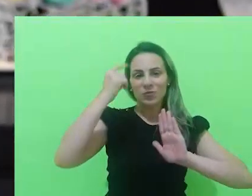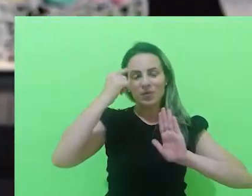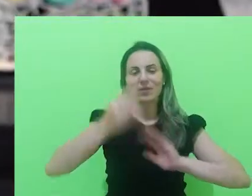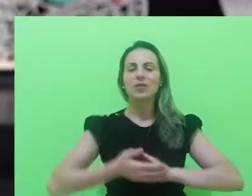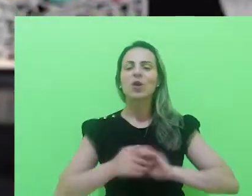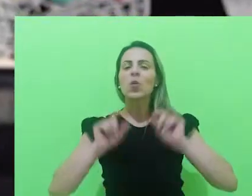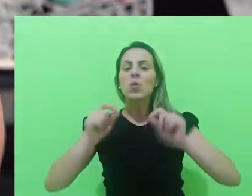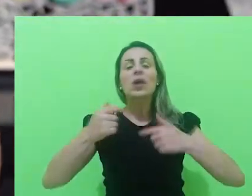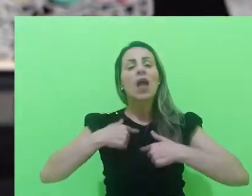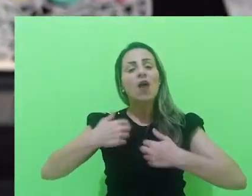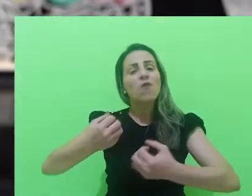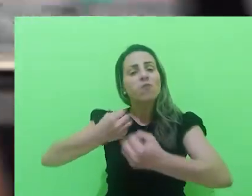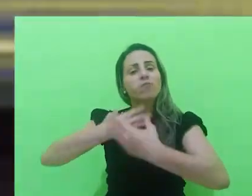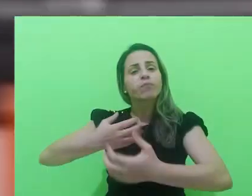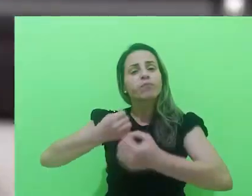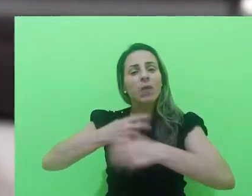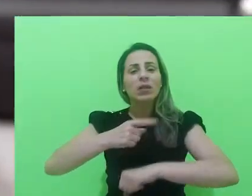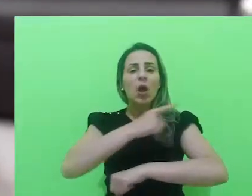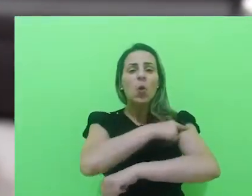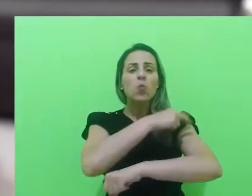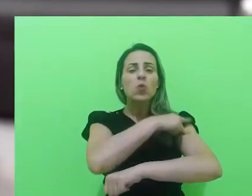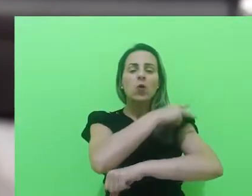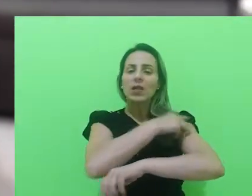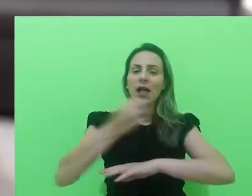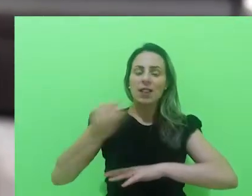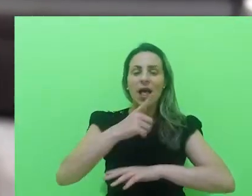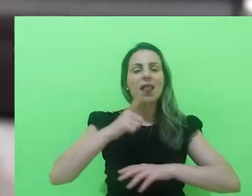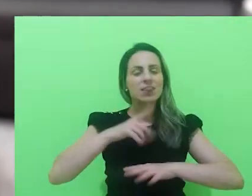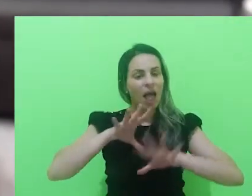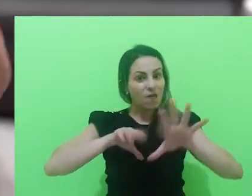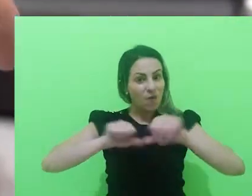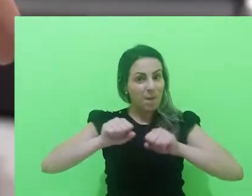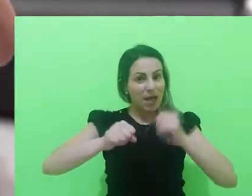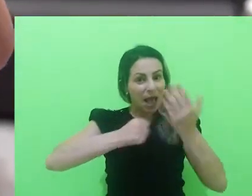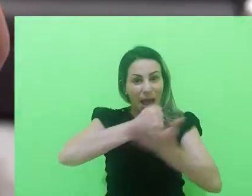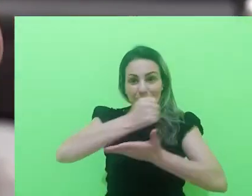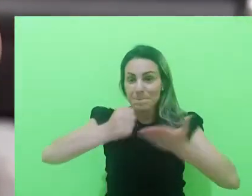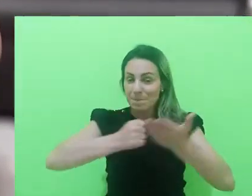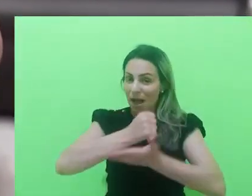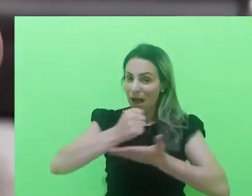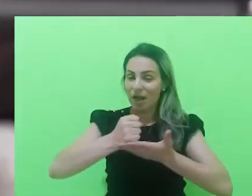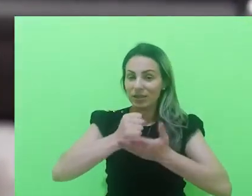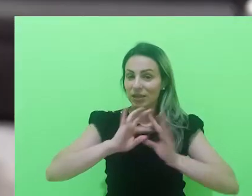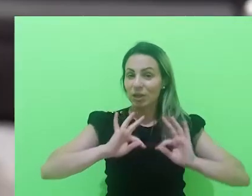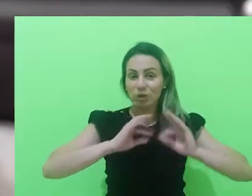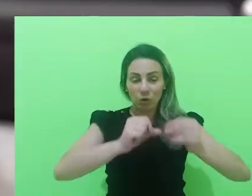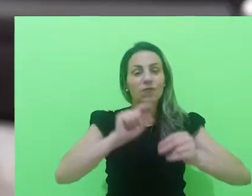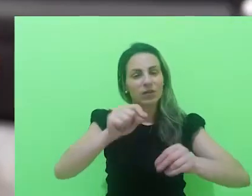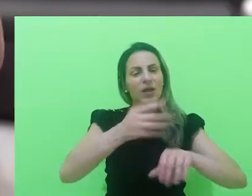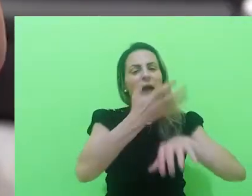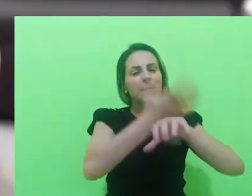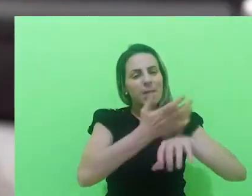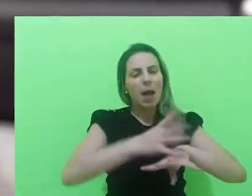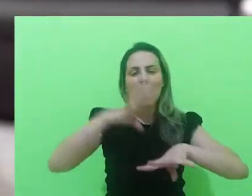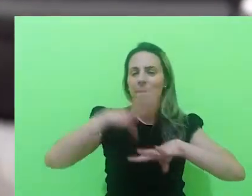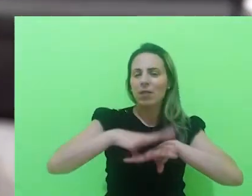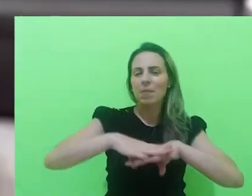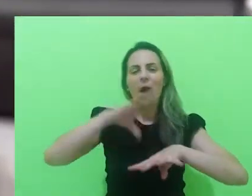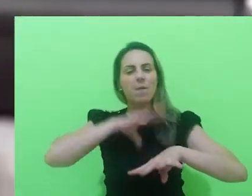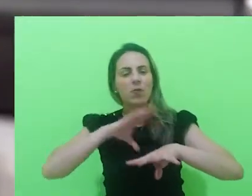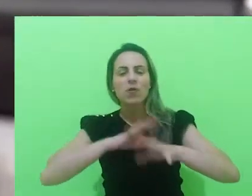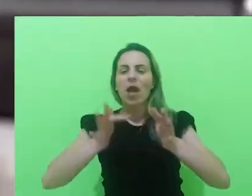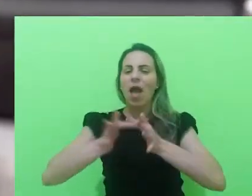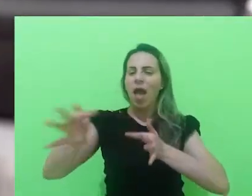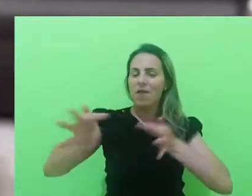Mas o que eu vou aprender nesse novo ensino médio? Nós temos a formação geral básica, que são as matérias que vocês conhecem, matemática, português,